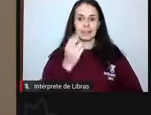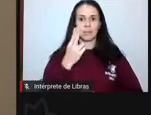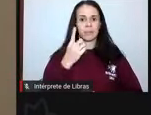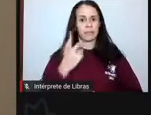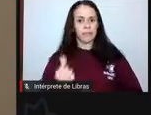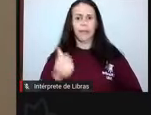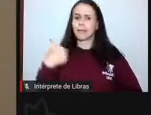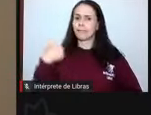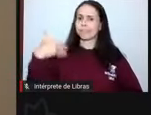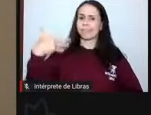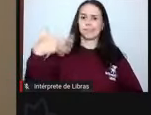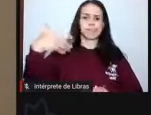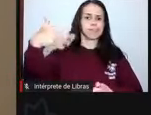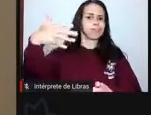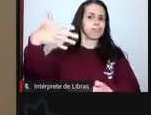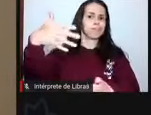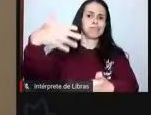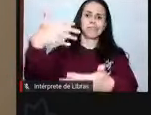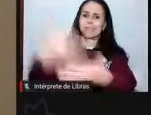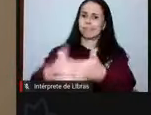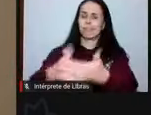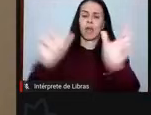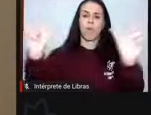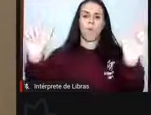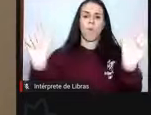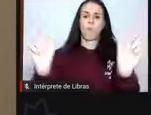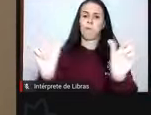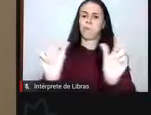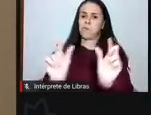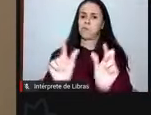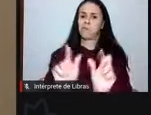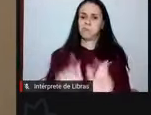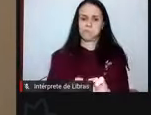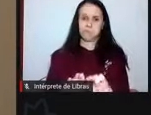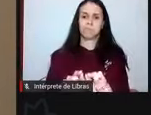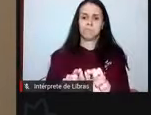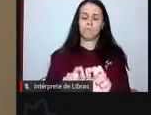sucessivamente nós passamos tendo reduções no orçamento da instituição.